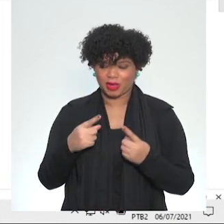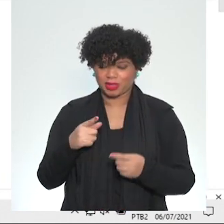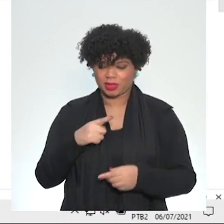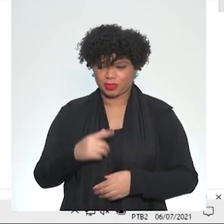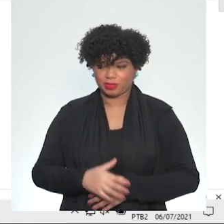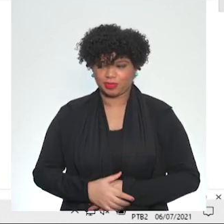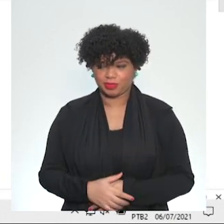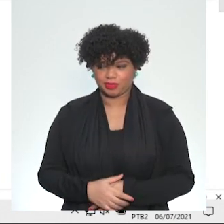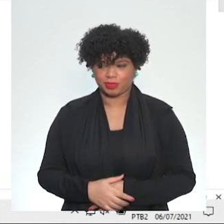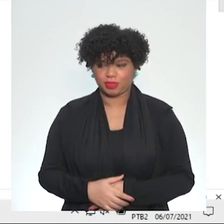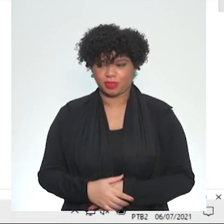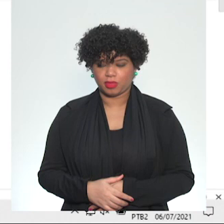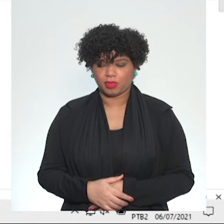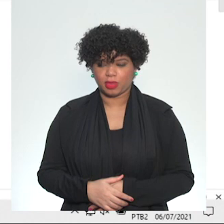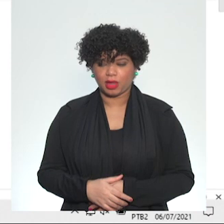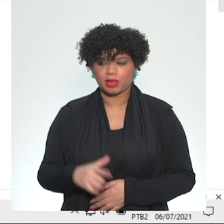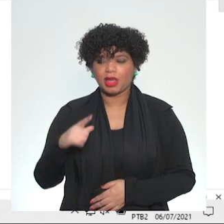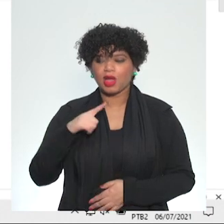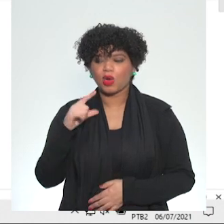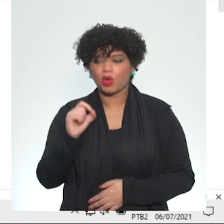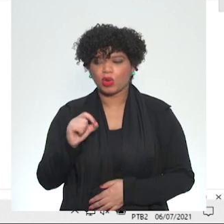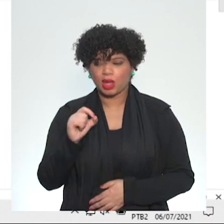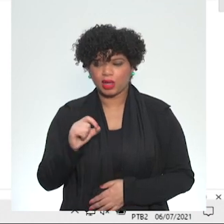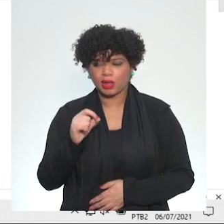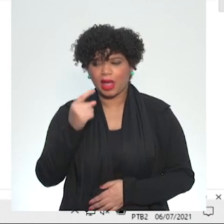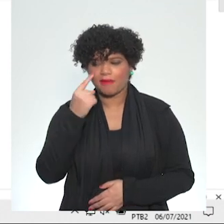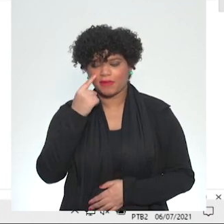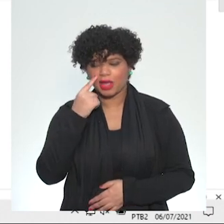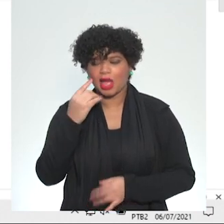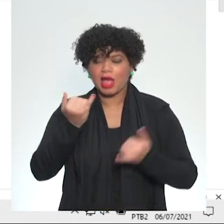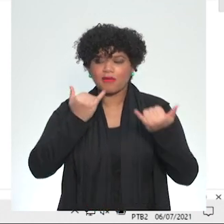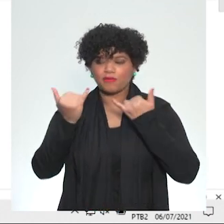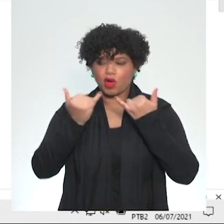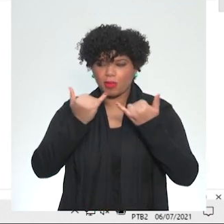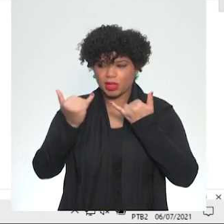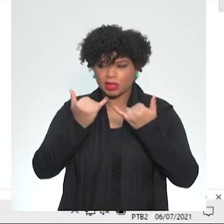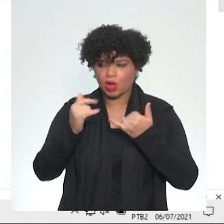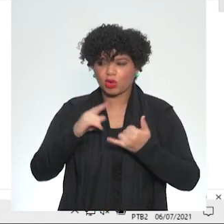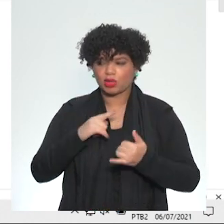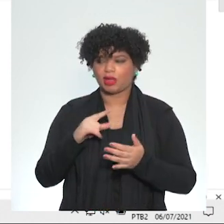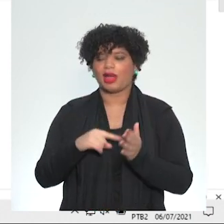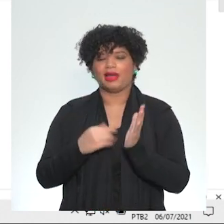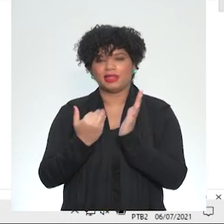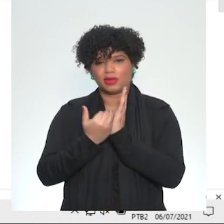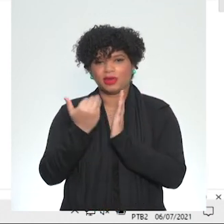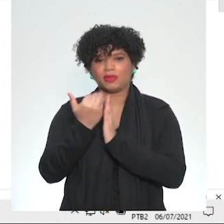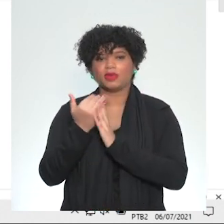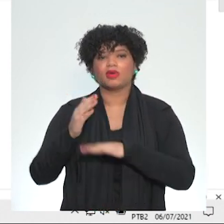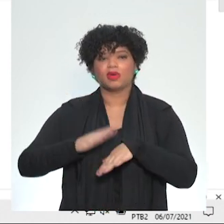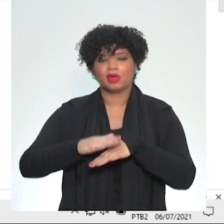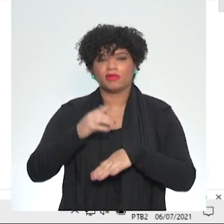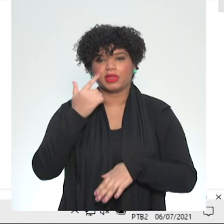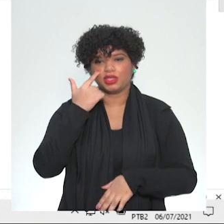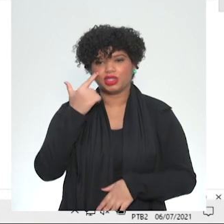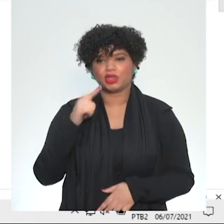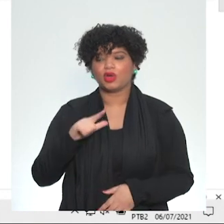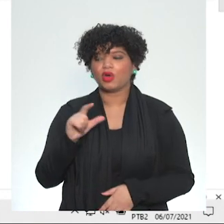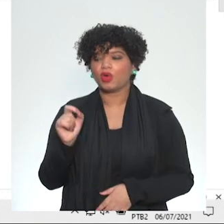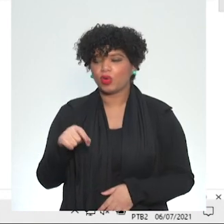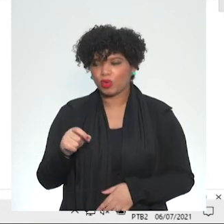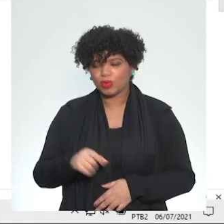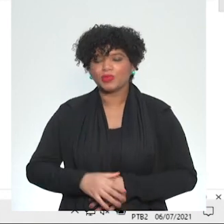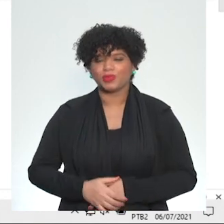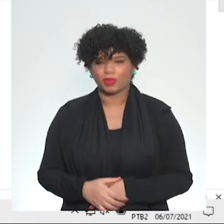entrada. O que é essa entrada? A informação que eu quero para fazer aqui. Que eu quero saber se eu sou cringe ou eu sou chófen. Você está